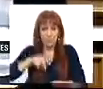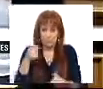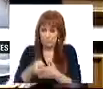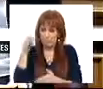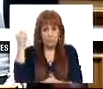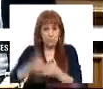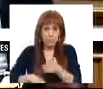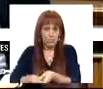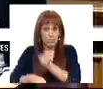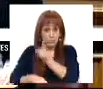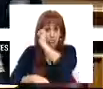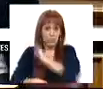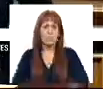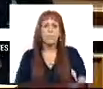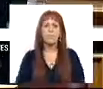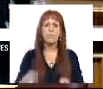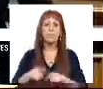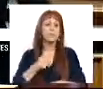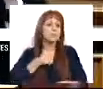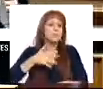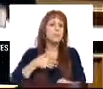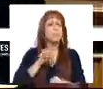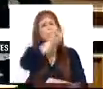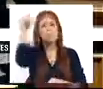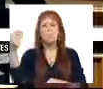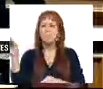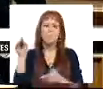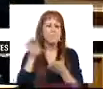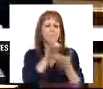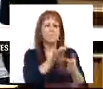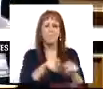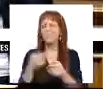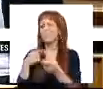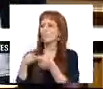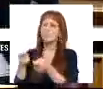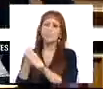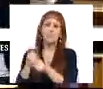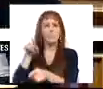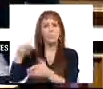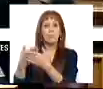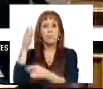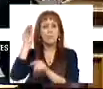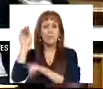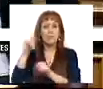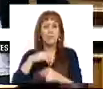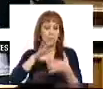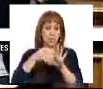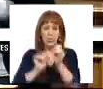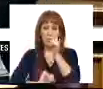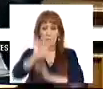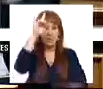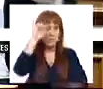pagam impostos. Pôs as empresas a recorrer à banca, a servir. A banca é sempre a lógica, a vossa lógica